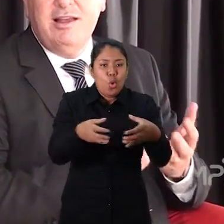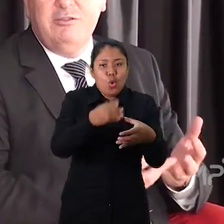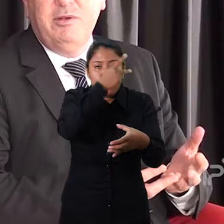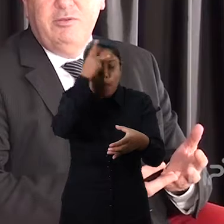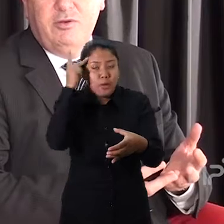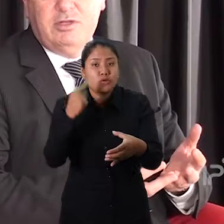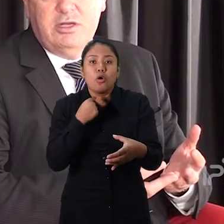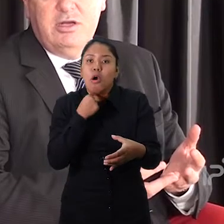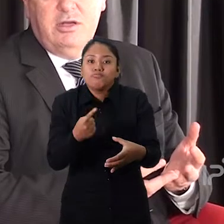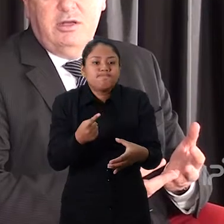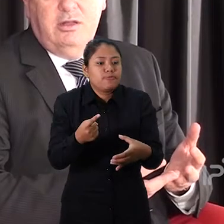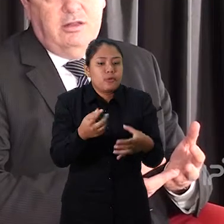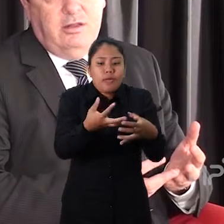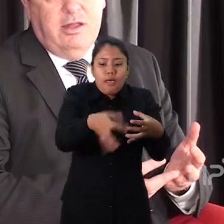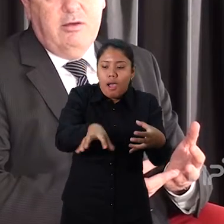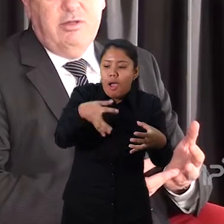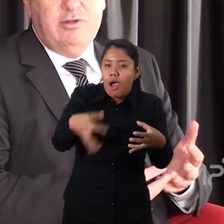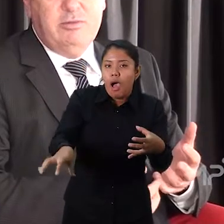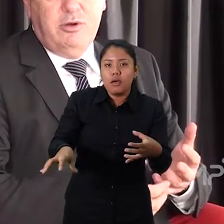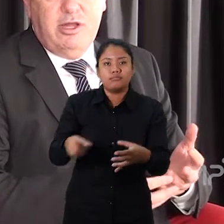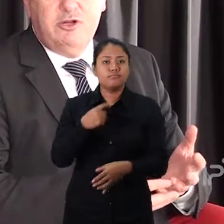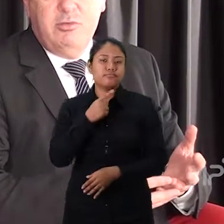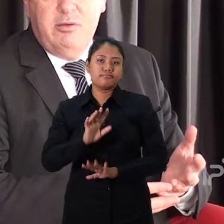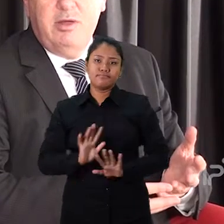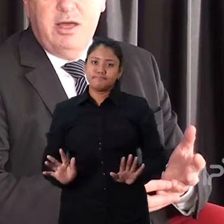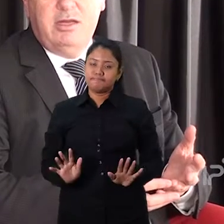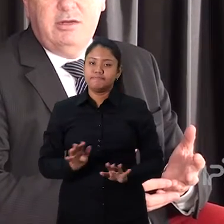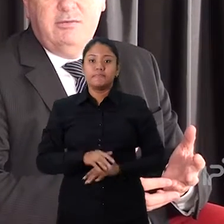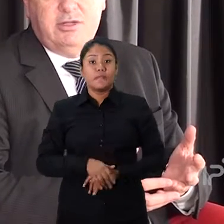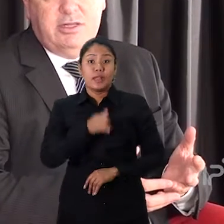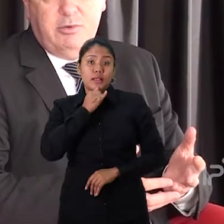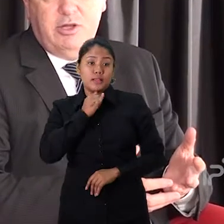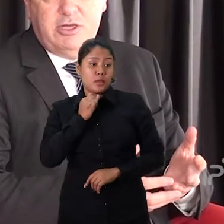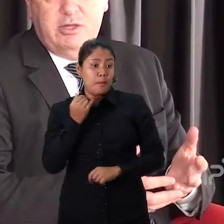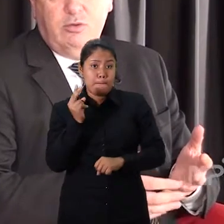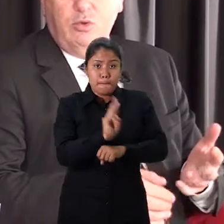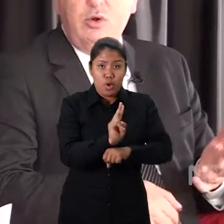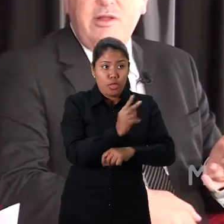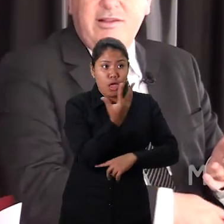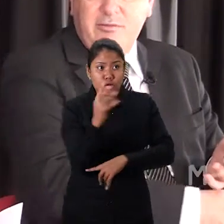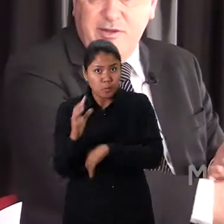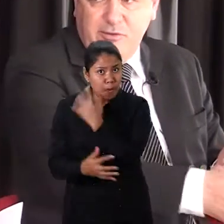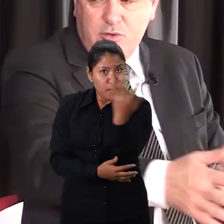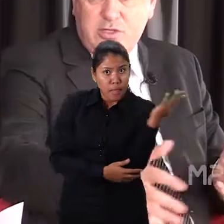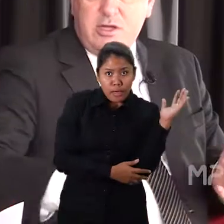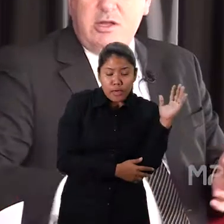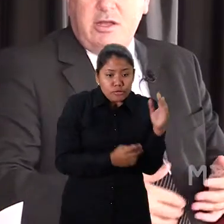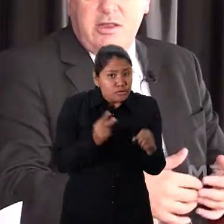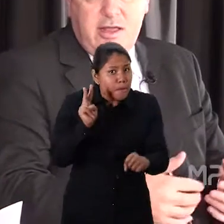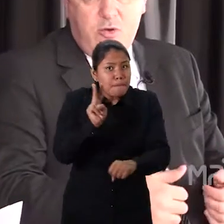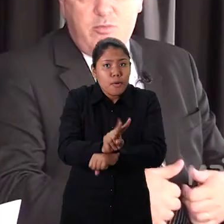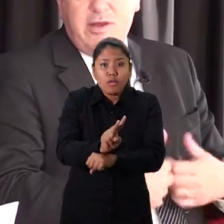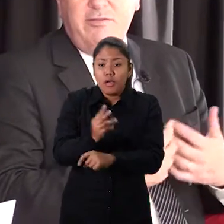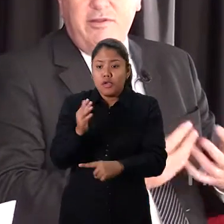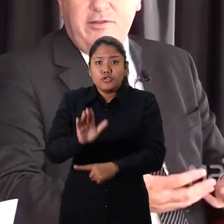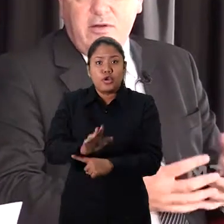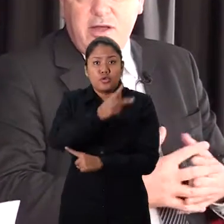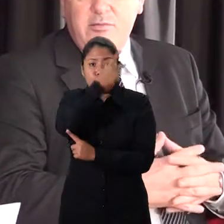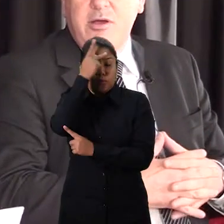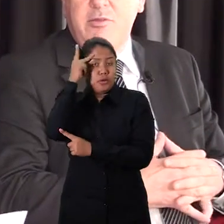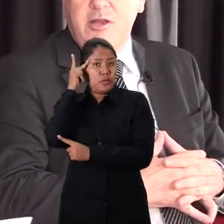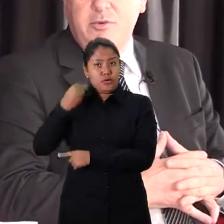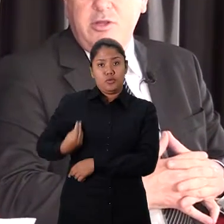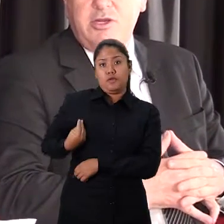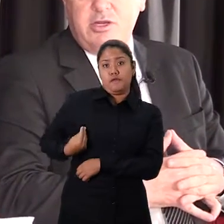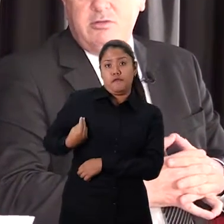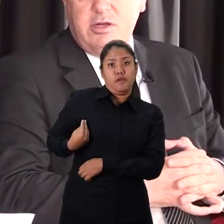individualizar as pessoas. Quando você protege o meio ambiente, você está protegendo todas as pessoas que têm algum benefício